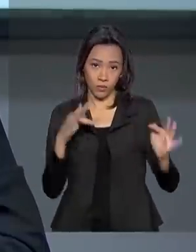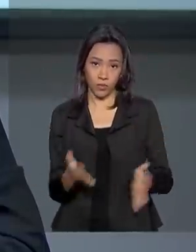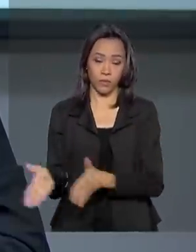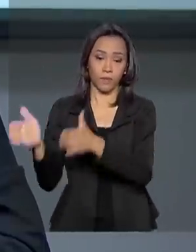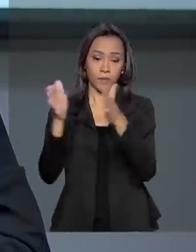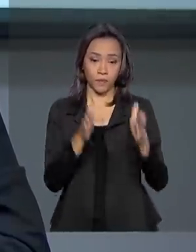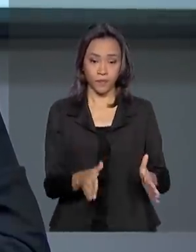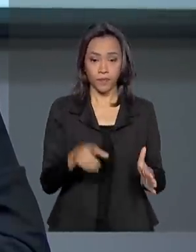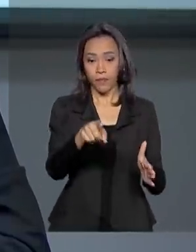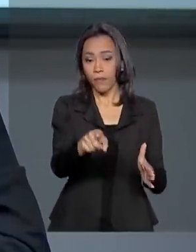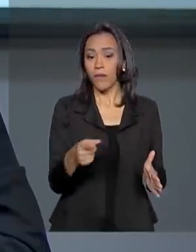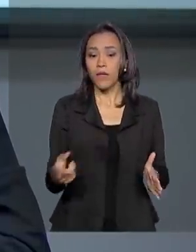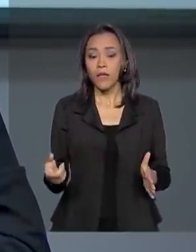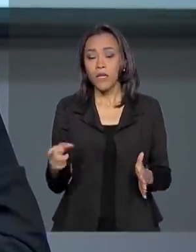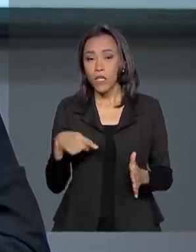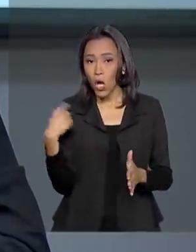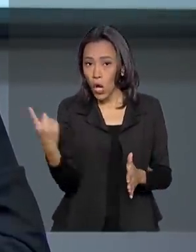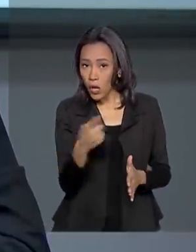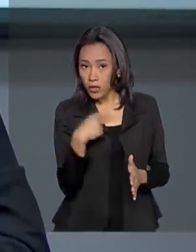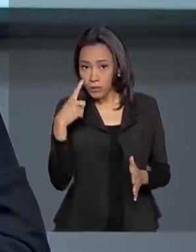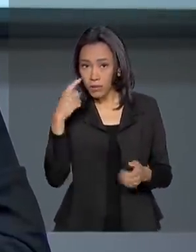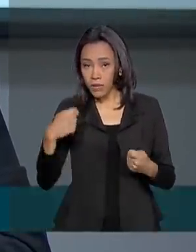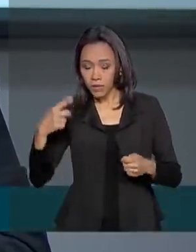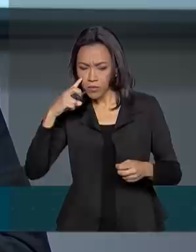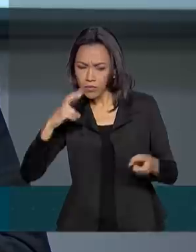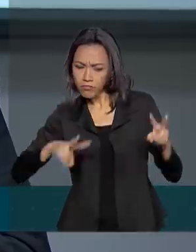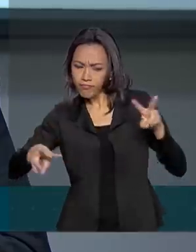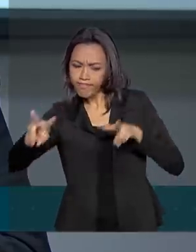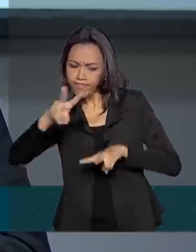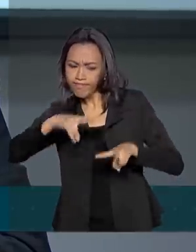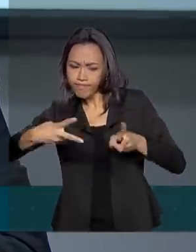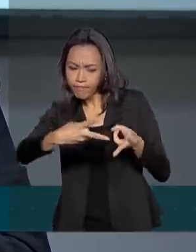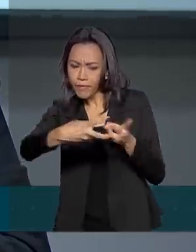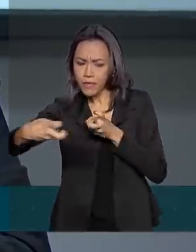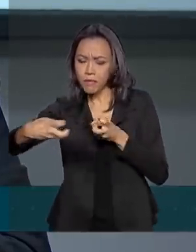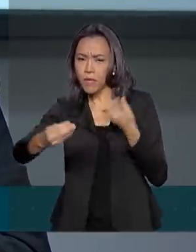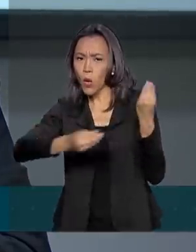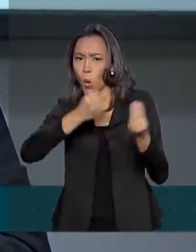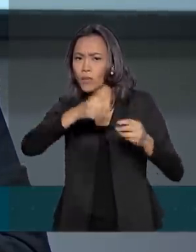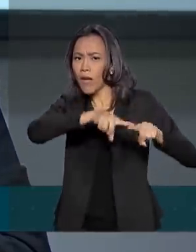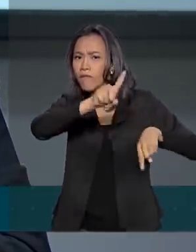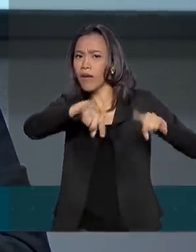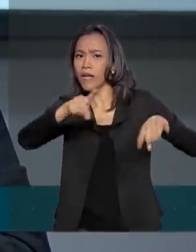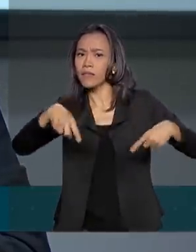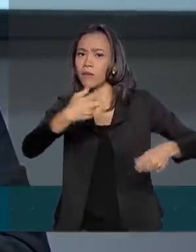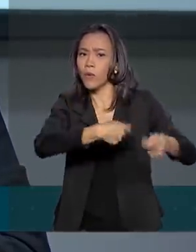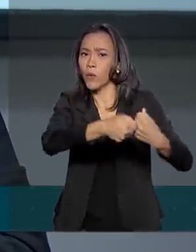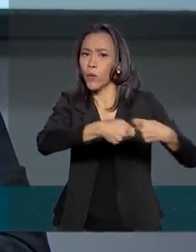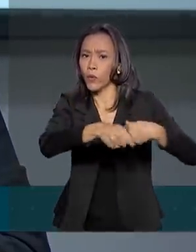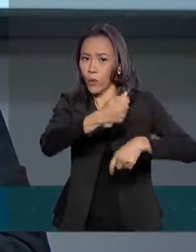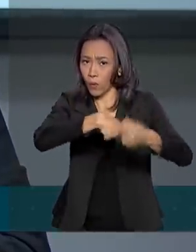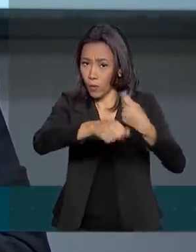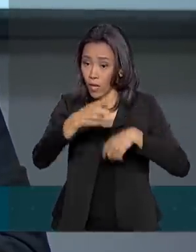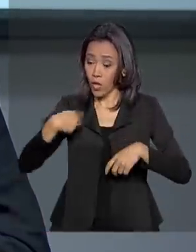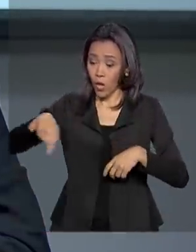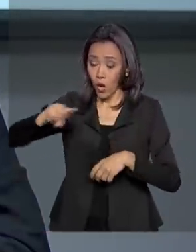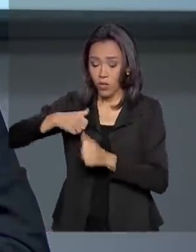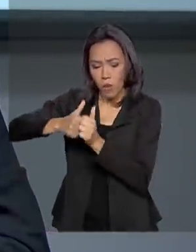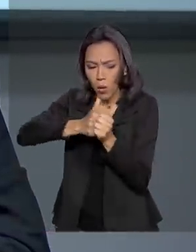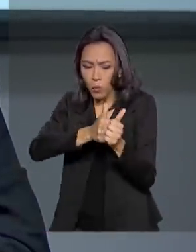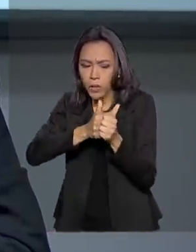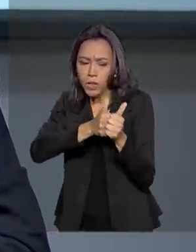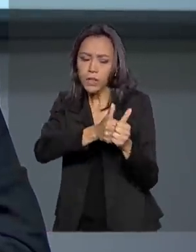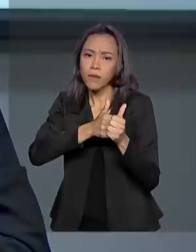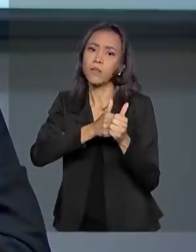que observar o comportamento das variáveis econômicas daqui para frente. Nós continuamos acompanhando isso com atenção, para que nós